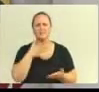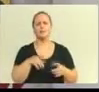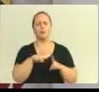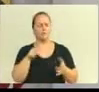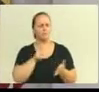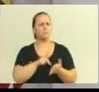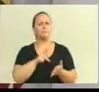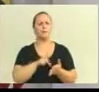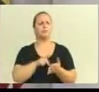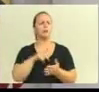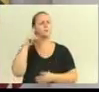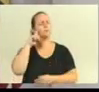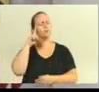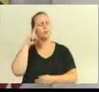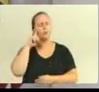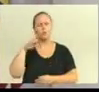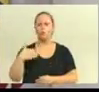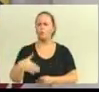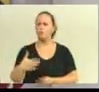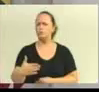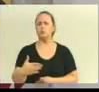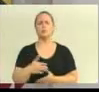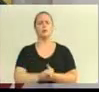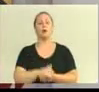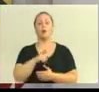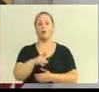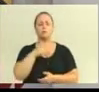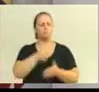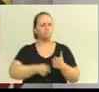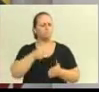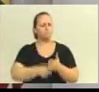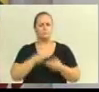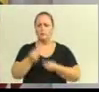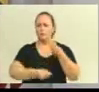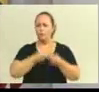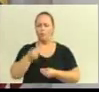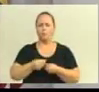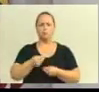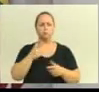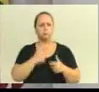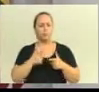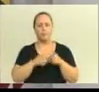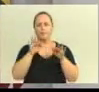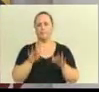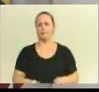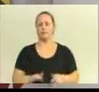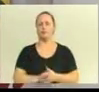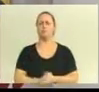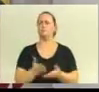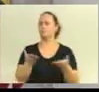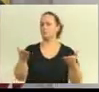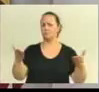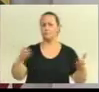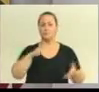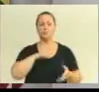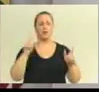dia e noite em poder solucionar esses problemas. Mas, senhores, nós tínhamos um histórico de greves sucessivas e que traziam inúmeras